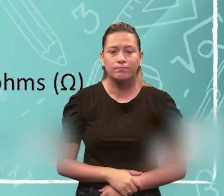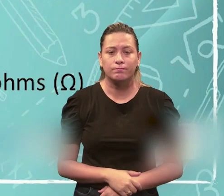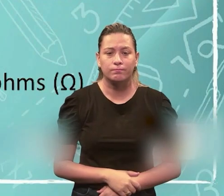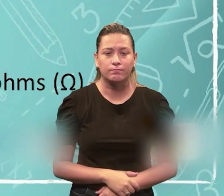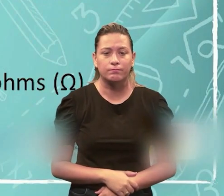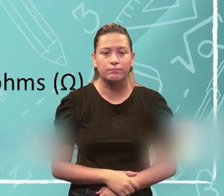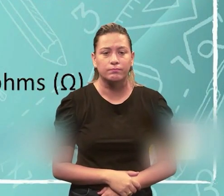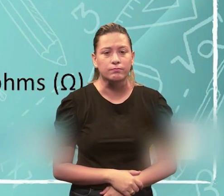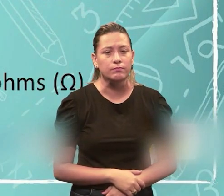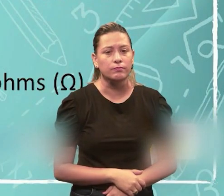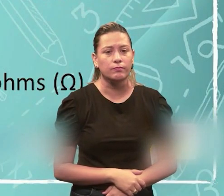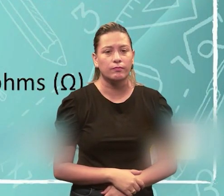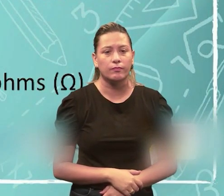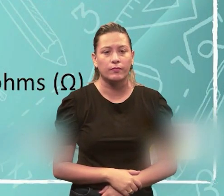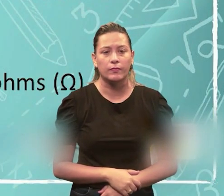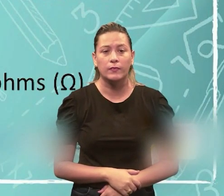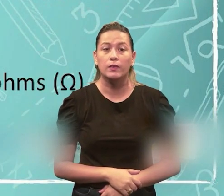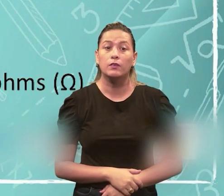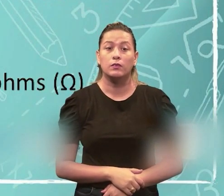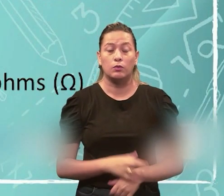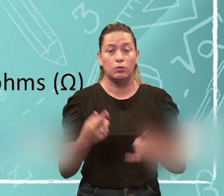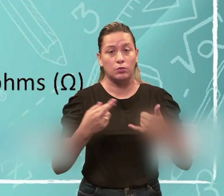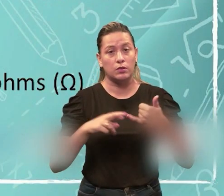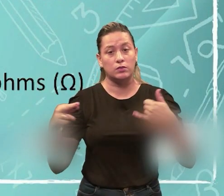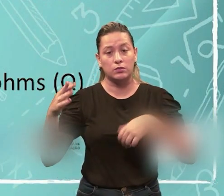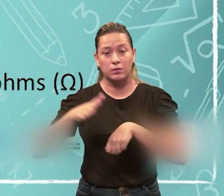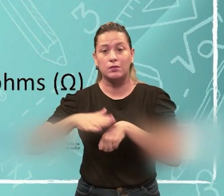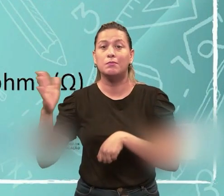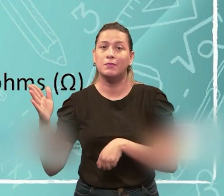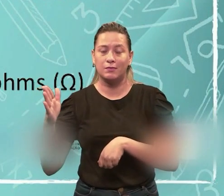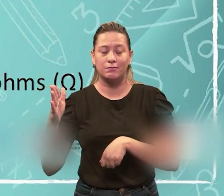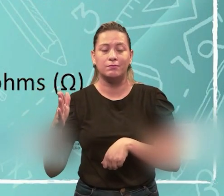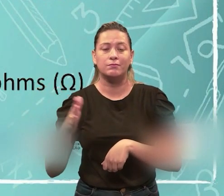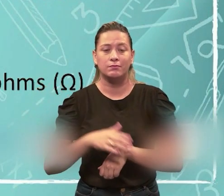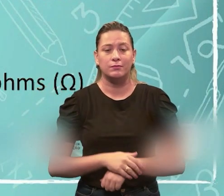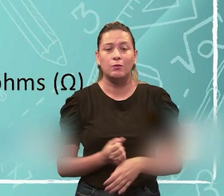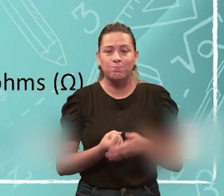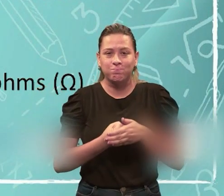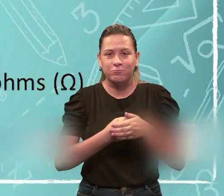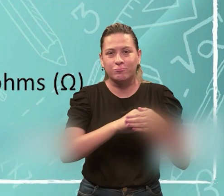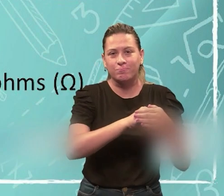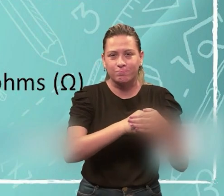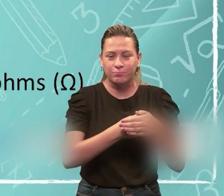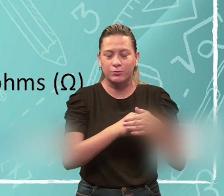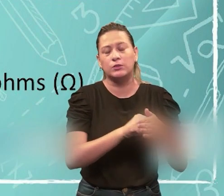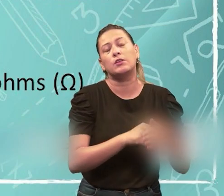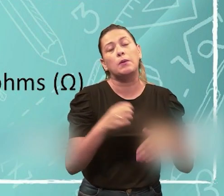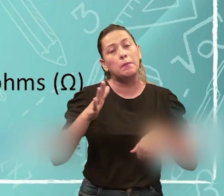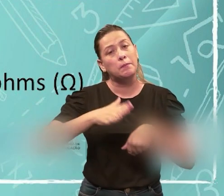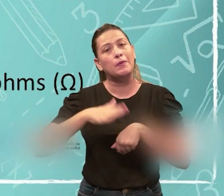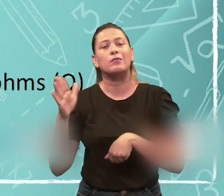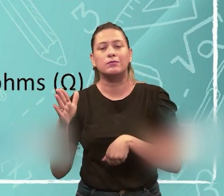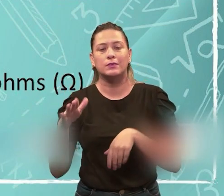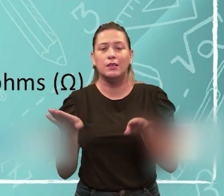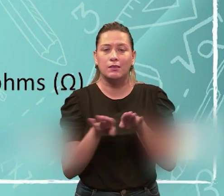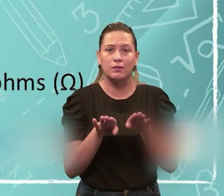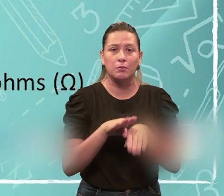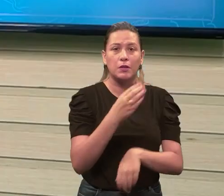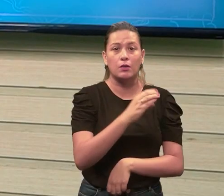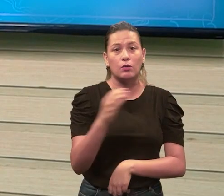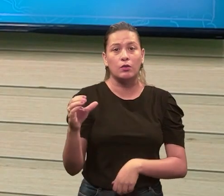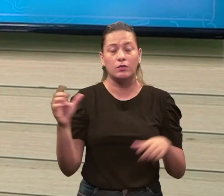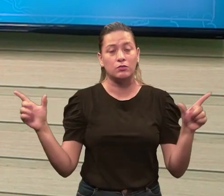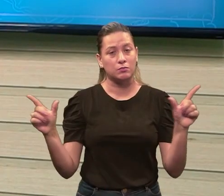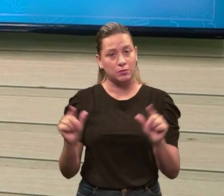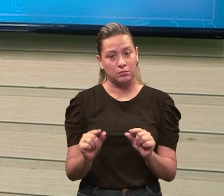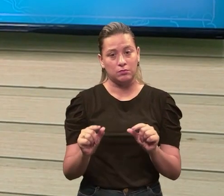Então, quanto maior a resistência, maior a oposição à passagem da corrente elétrica e menor a corrente. Então,